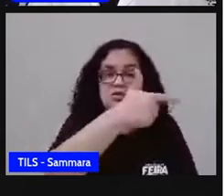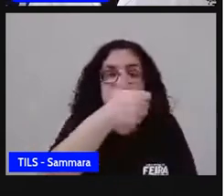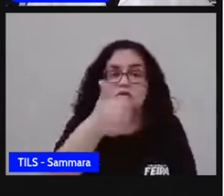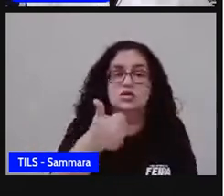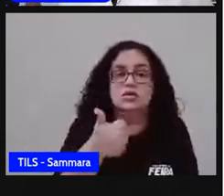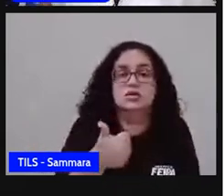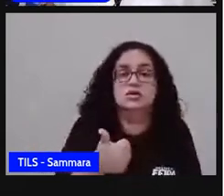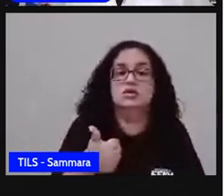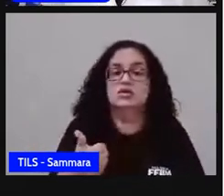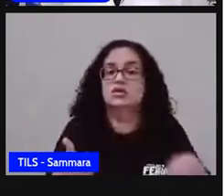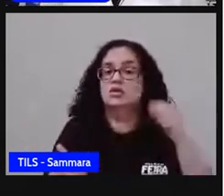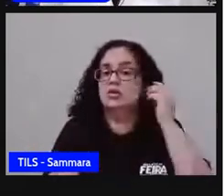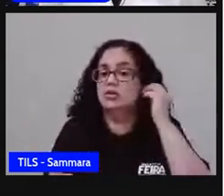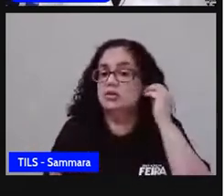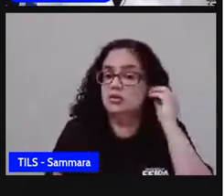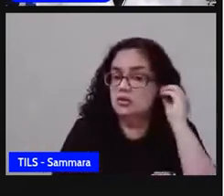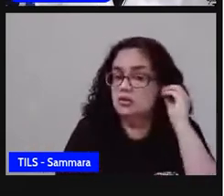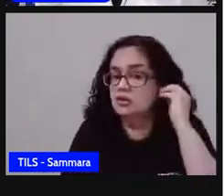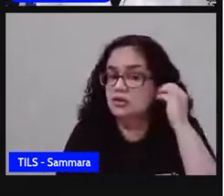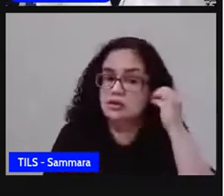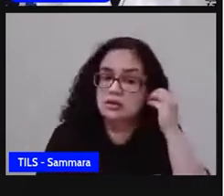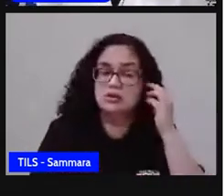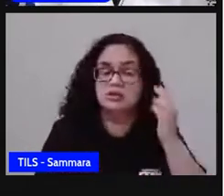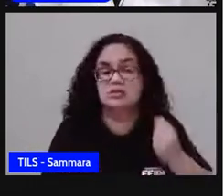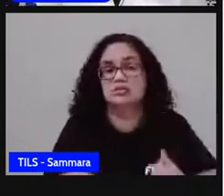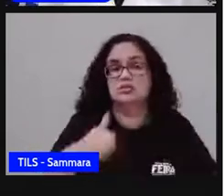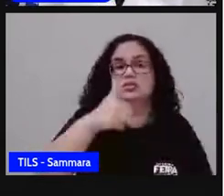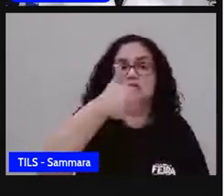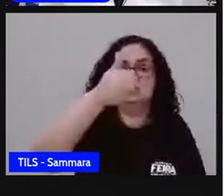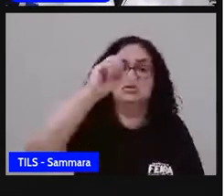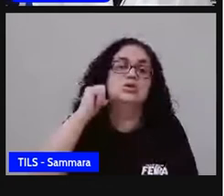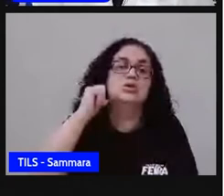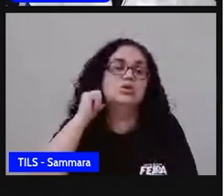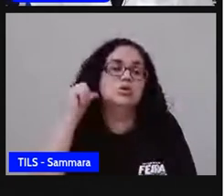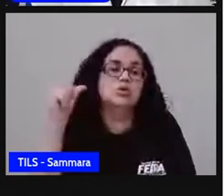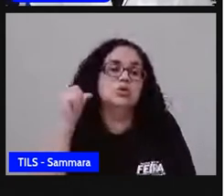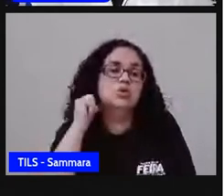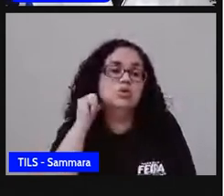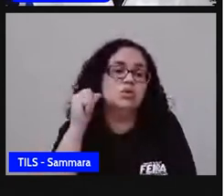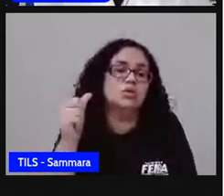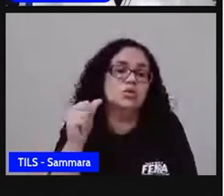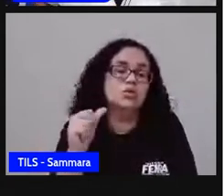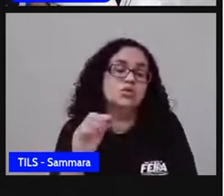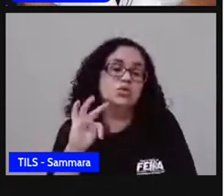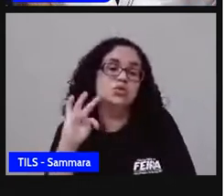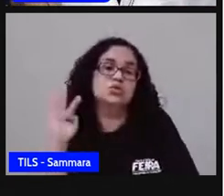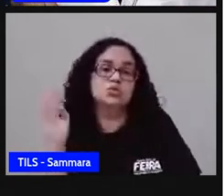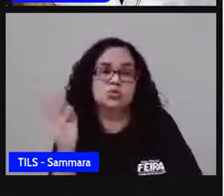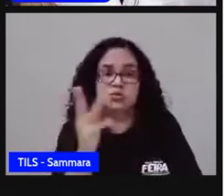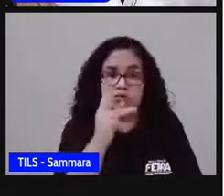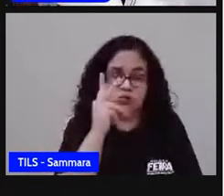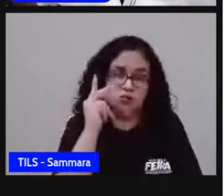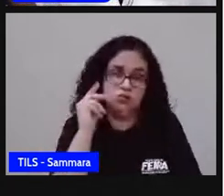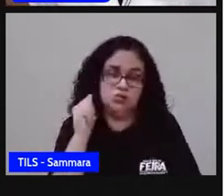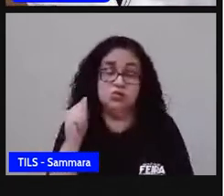19 de abril de 2021, foram todos os casos, desde o início até